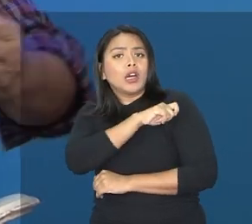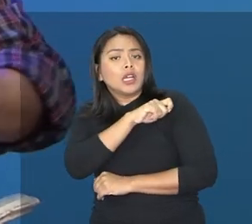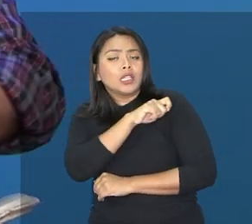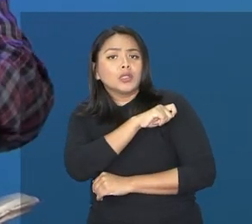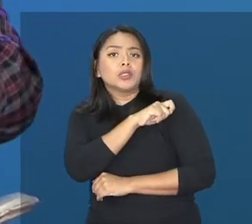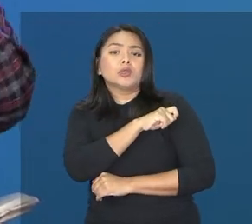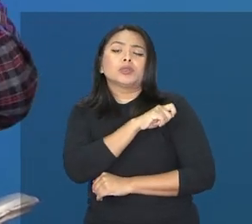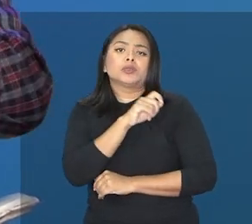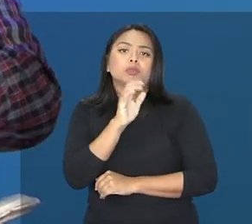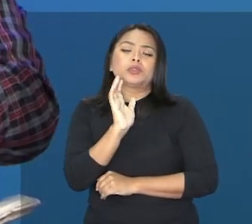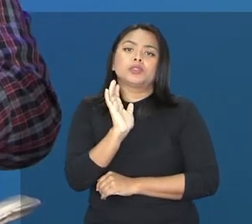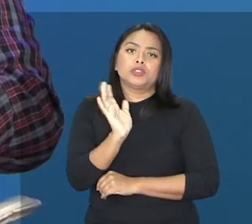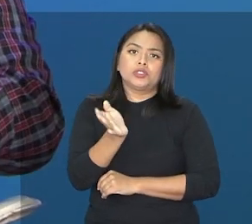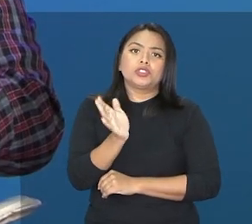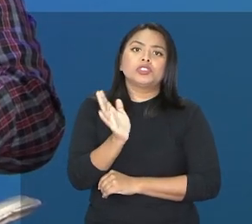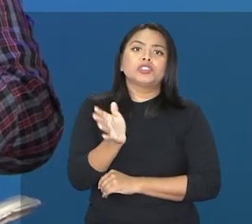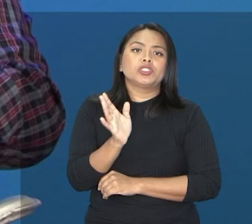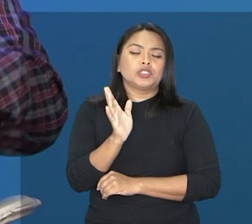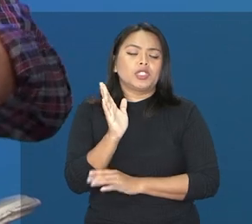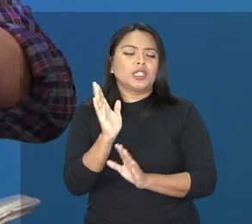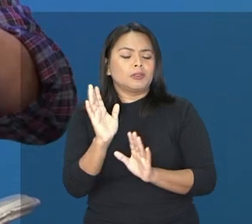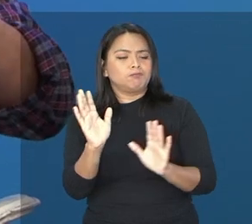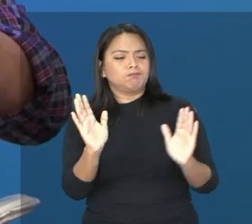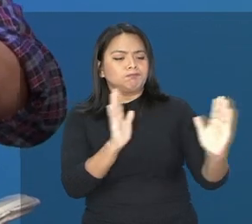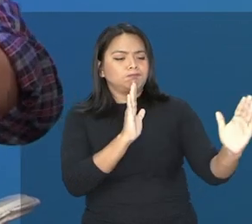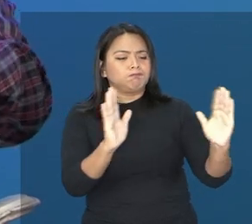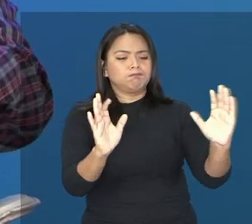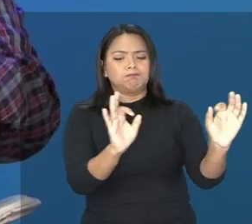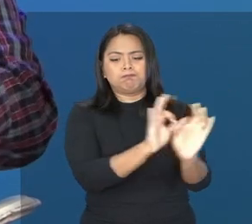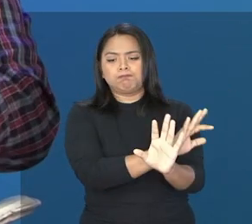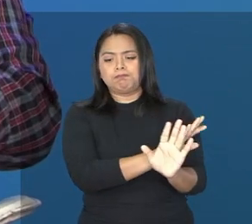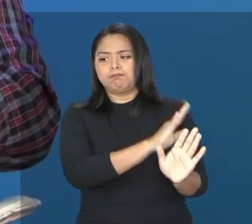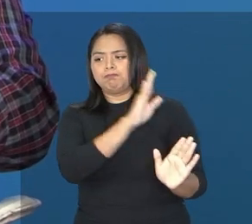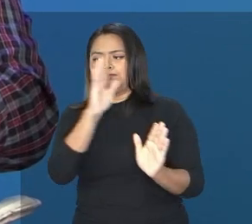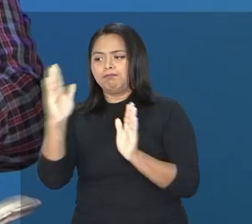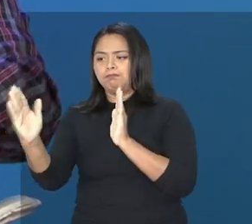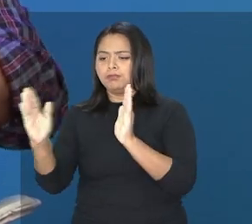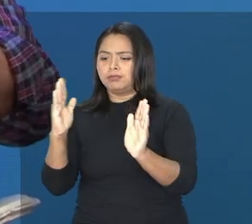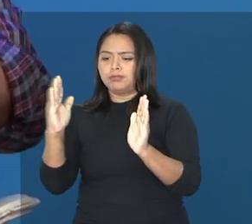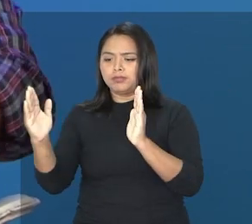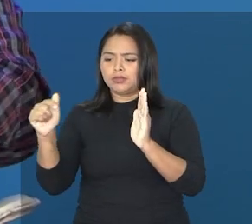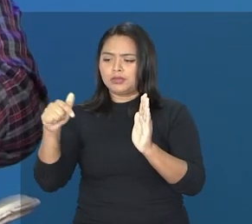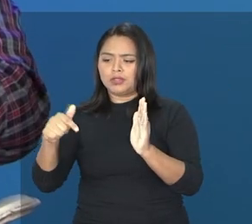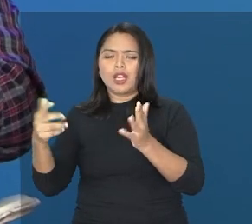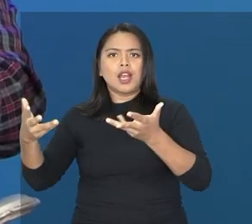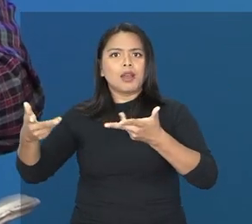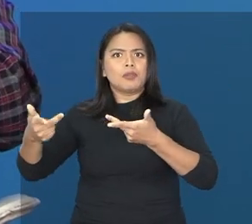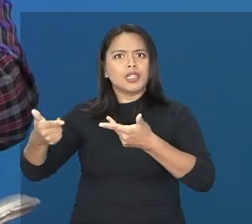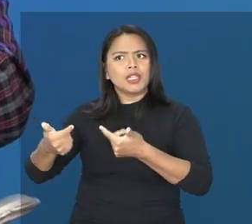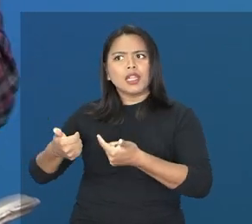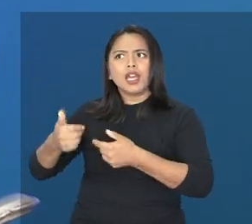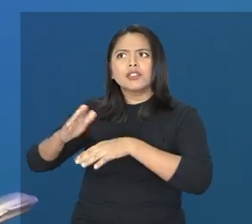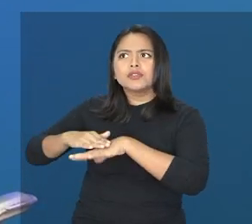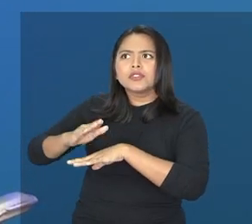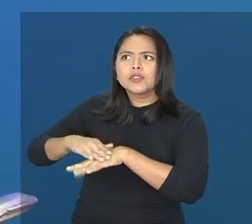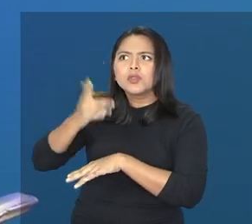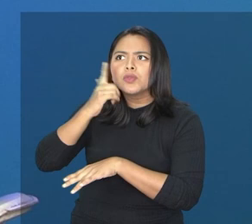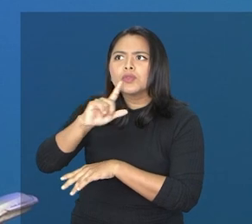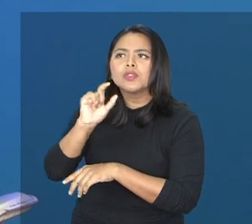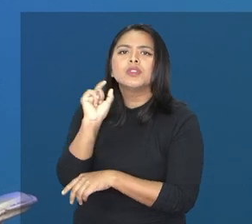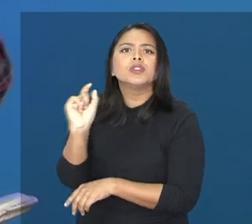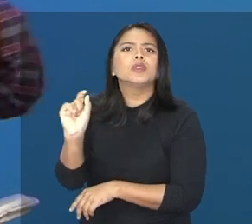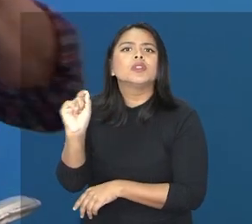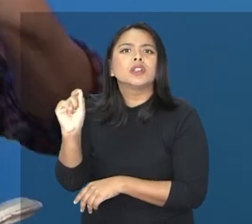já passaram por esse processo seletivo, digamos assim, eles vão demonstrar aquilo que conseguem fazer